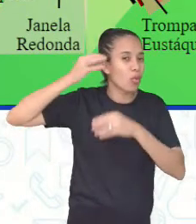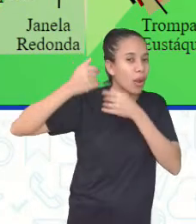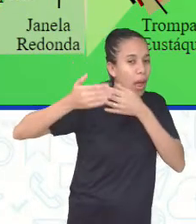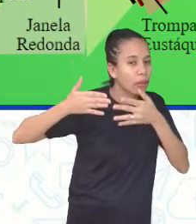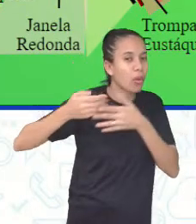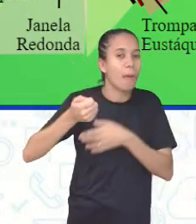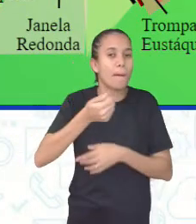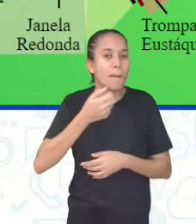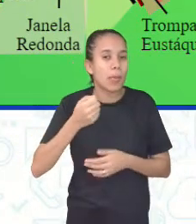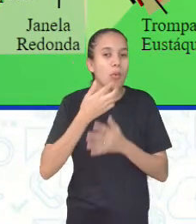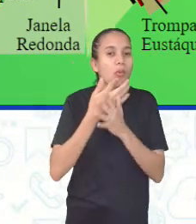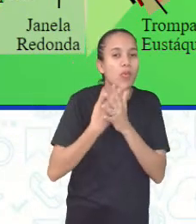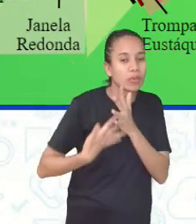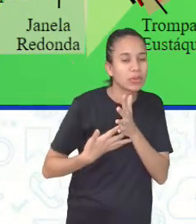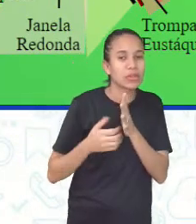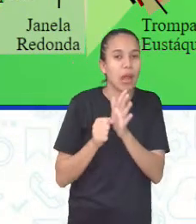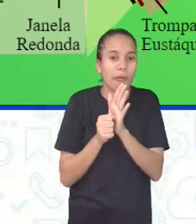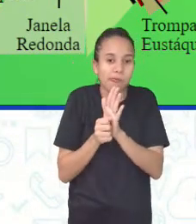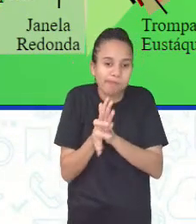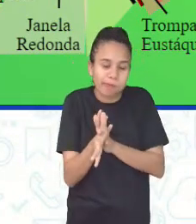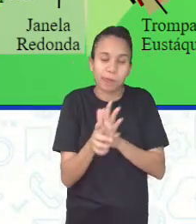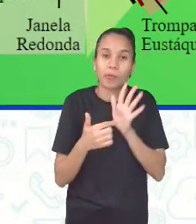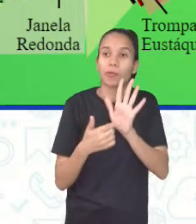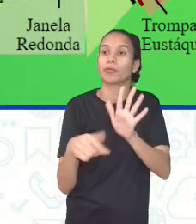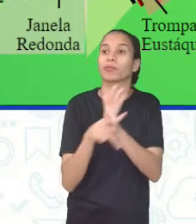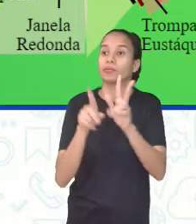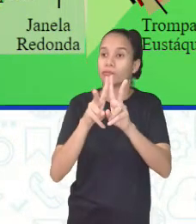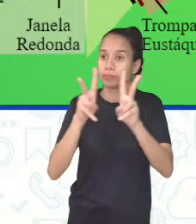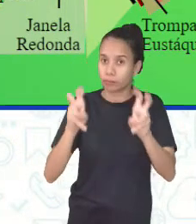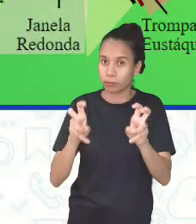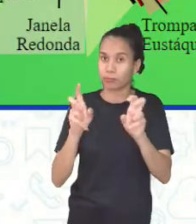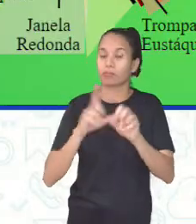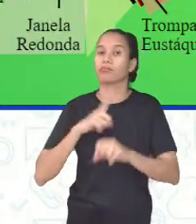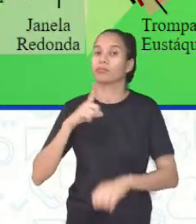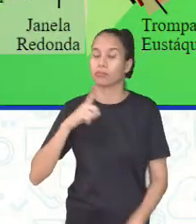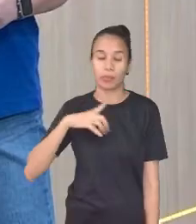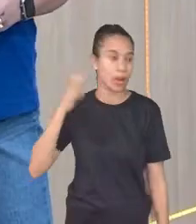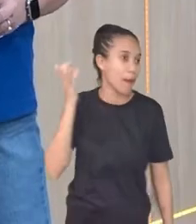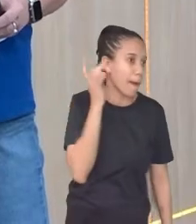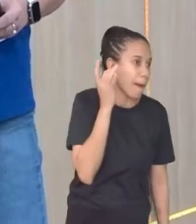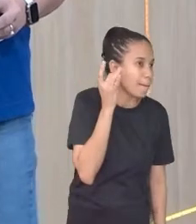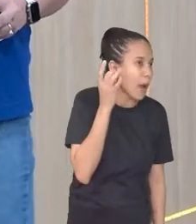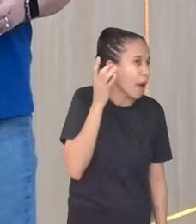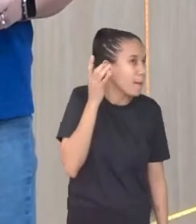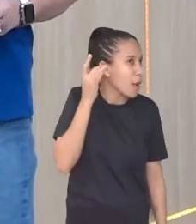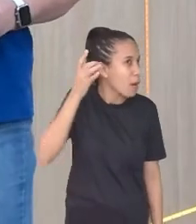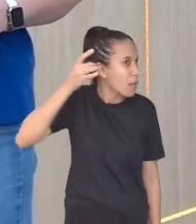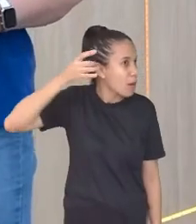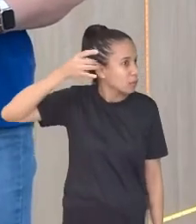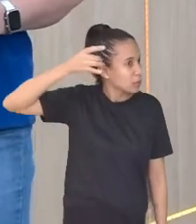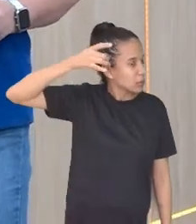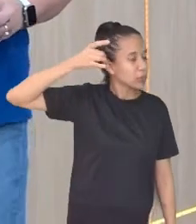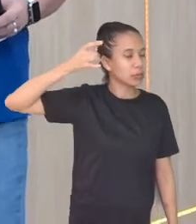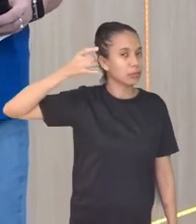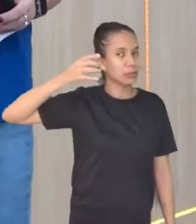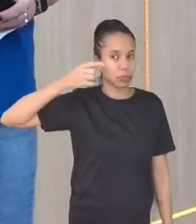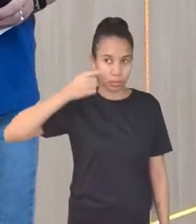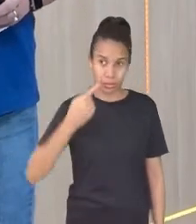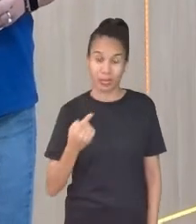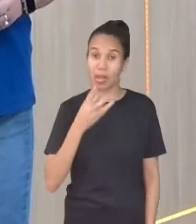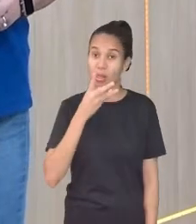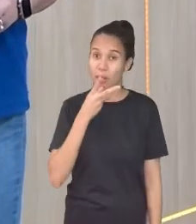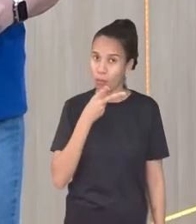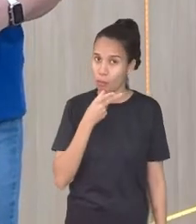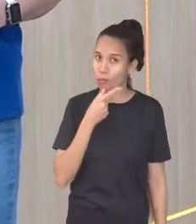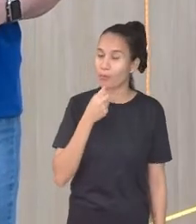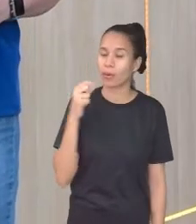vasos sanguíneos, onde eu vou dar alguns alertas a respeito de pinces, né? De brincos, que às vezes coloca e ele demora a